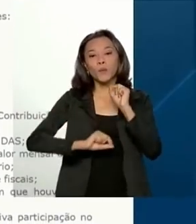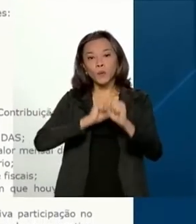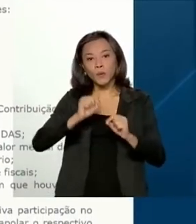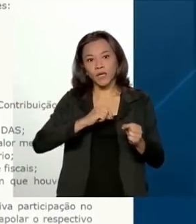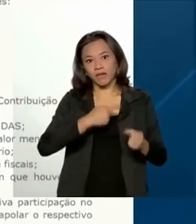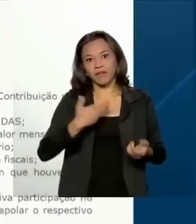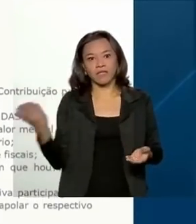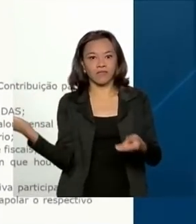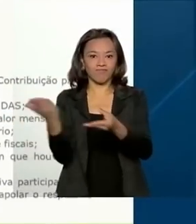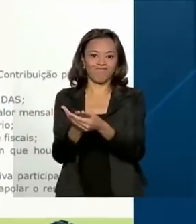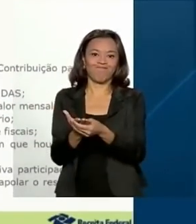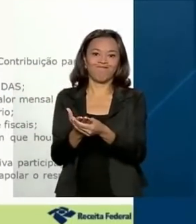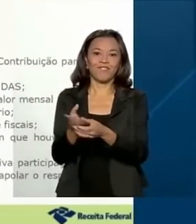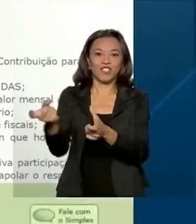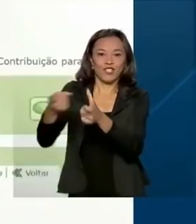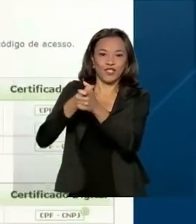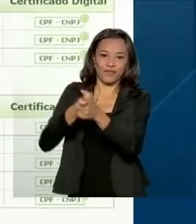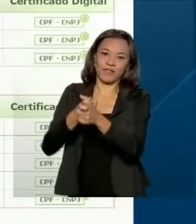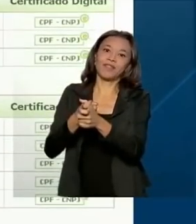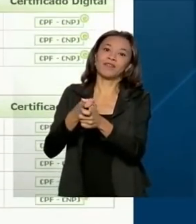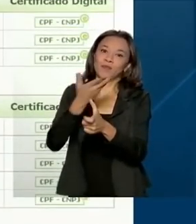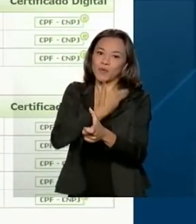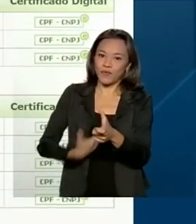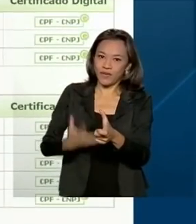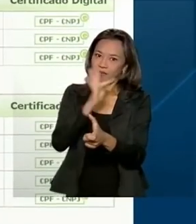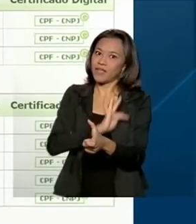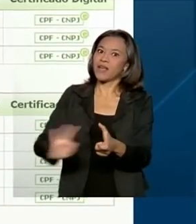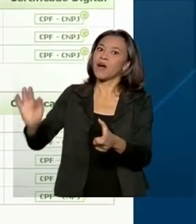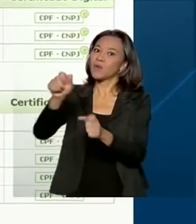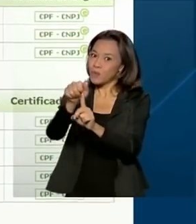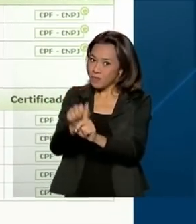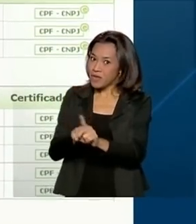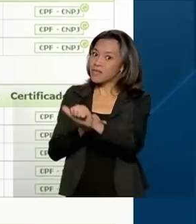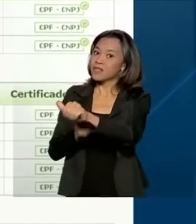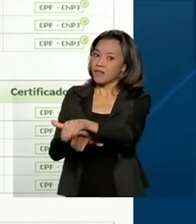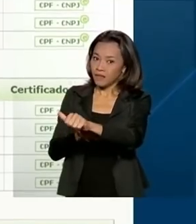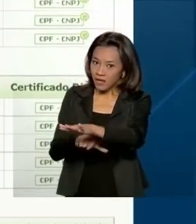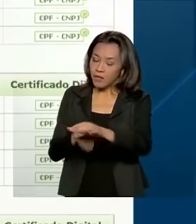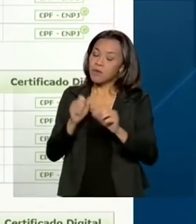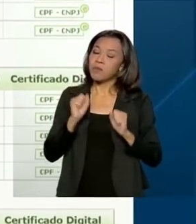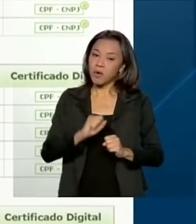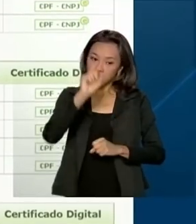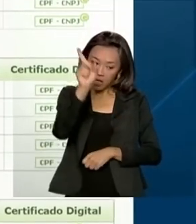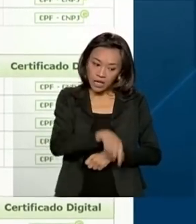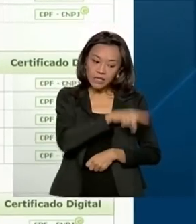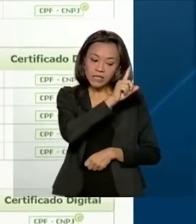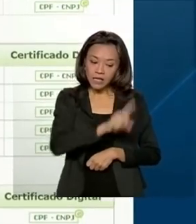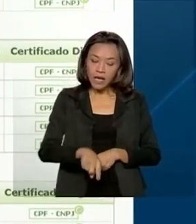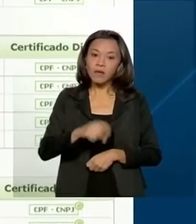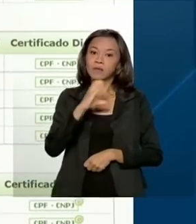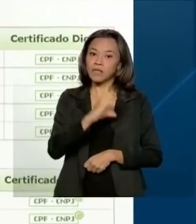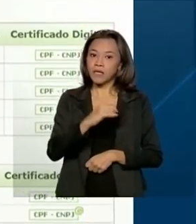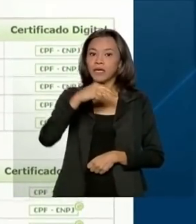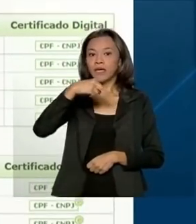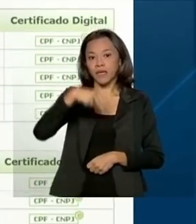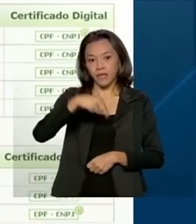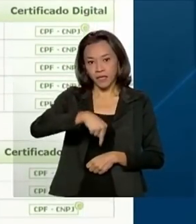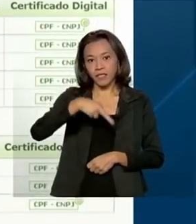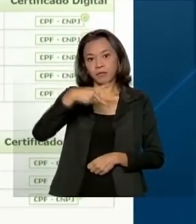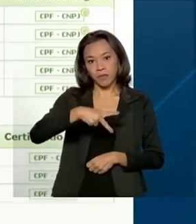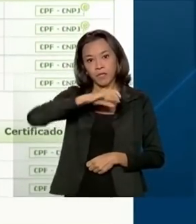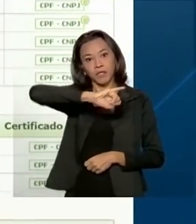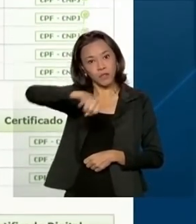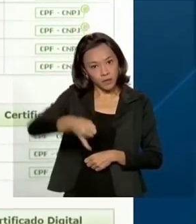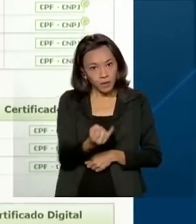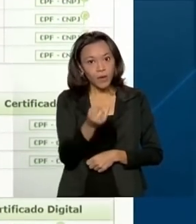para a dívida ativa da União, já a partir de setembro. E pode ter cancelado o CNPJ e perder o status de